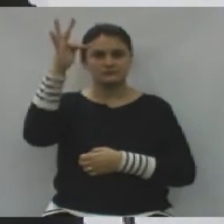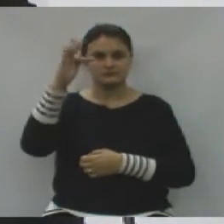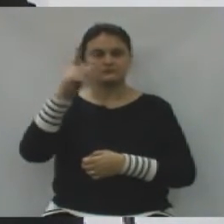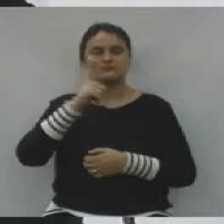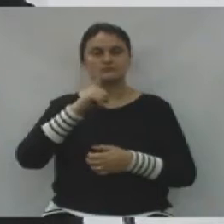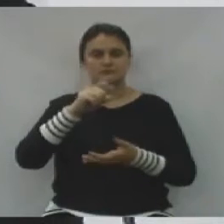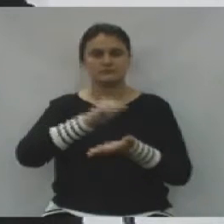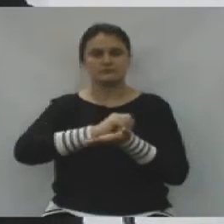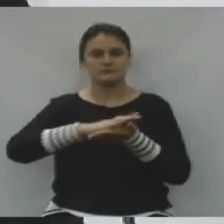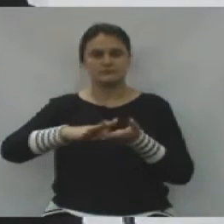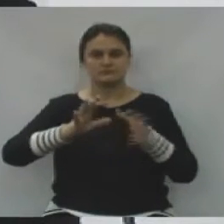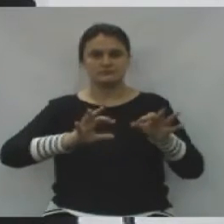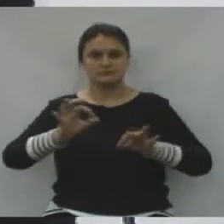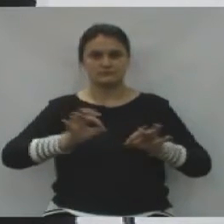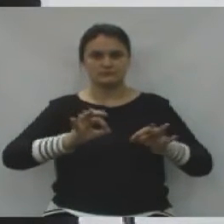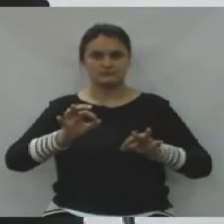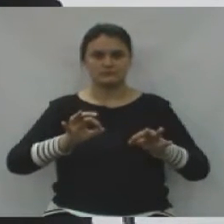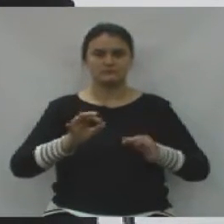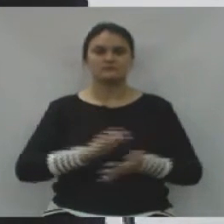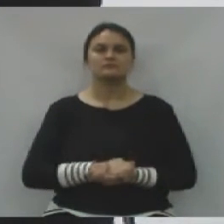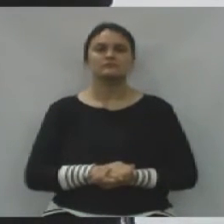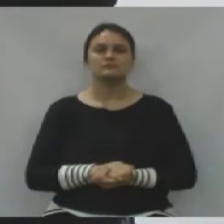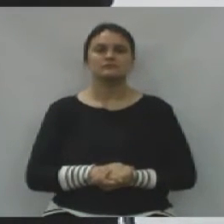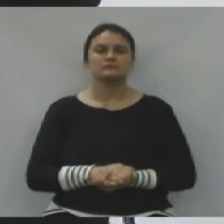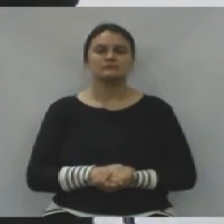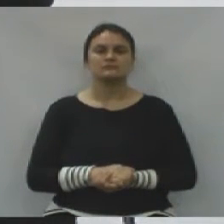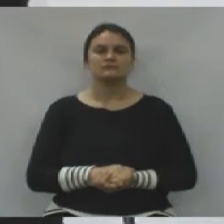da mesma forma, esse trabalho.